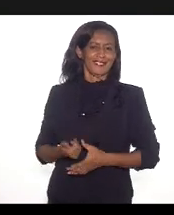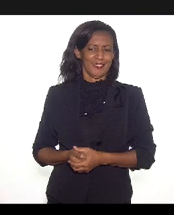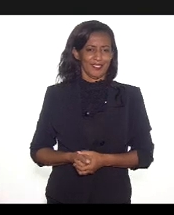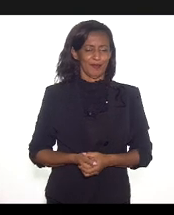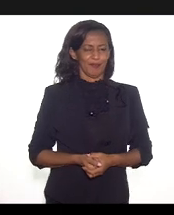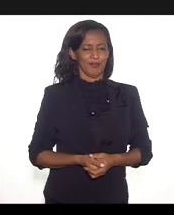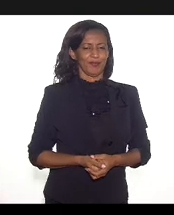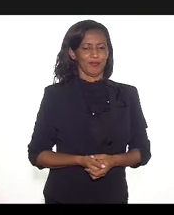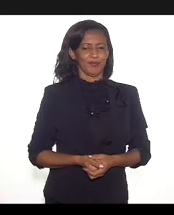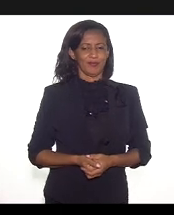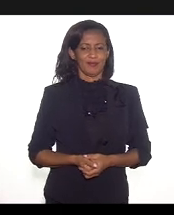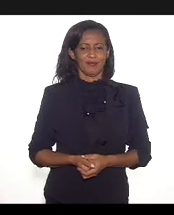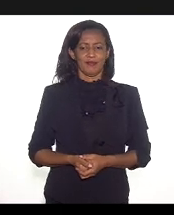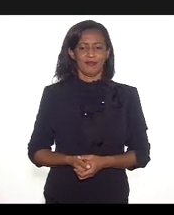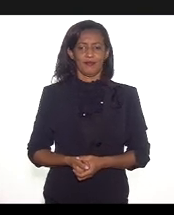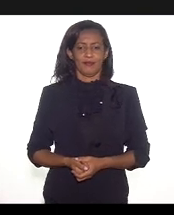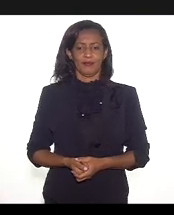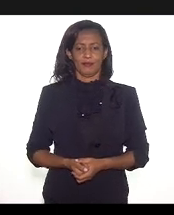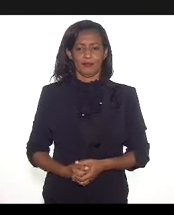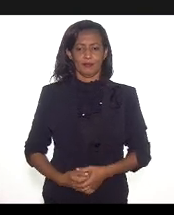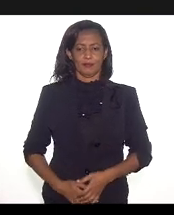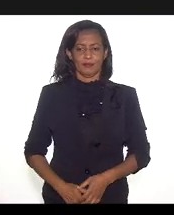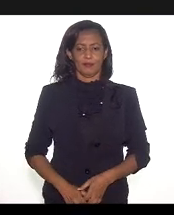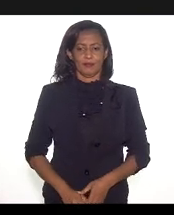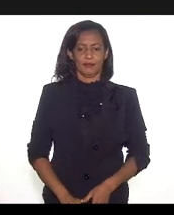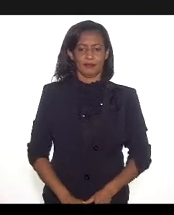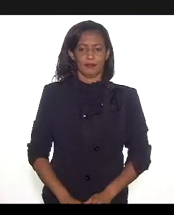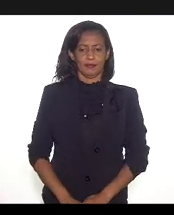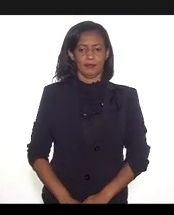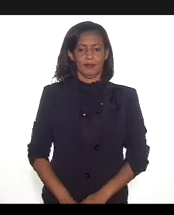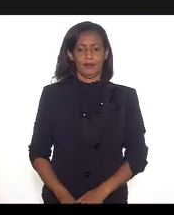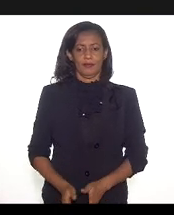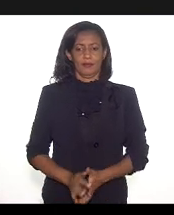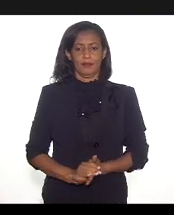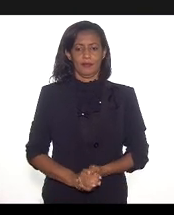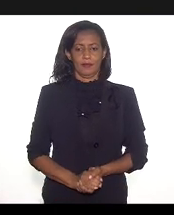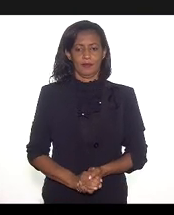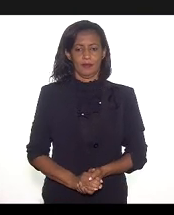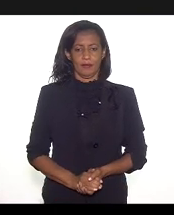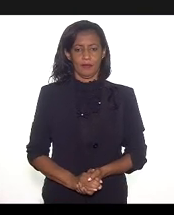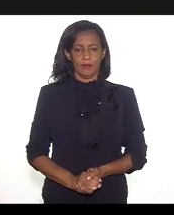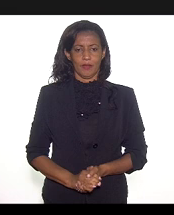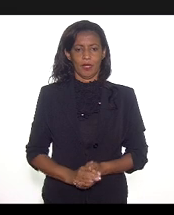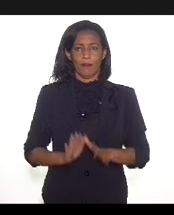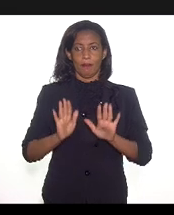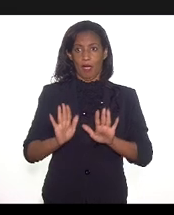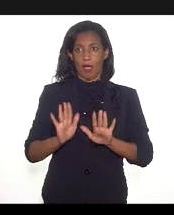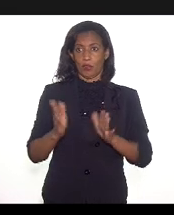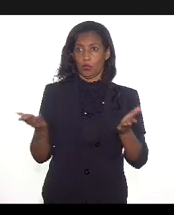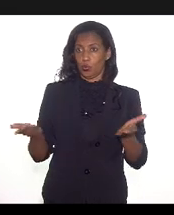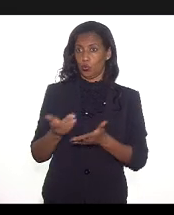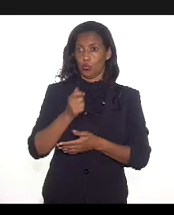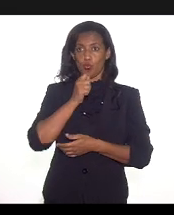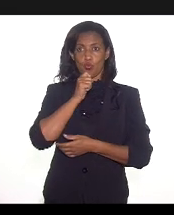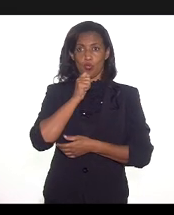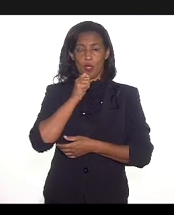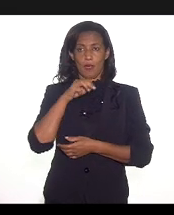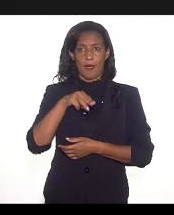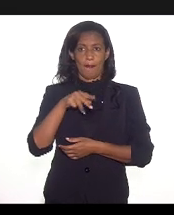É verdade. Mas eu já sugiro pelo teu, nós não temos aqui hoje o MPT,